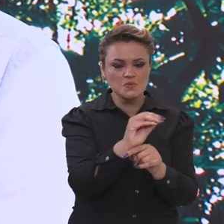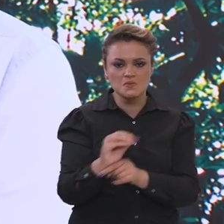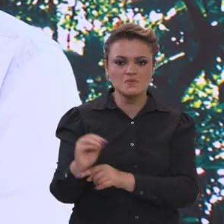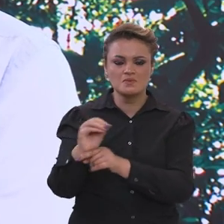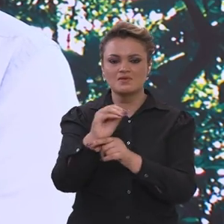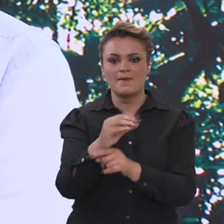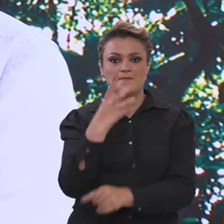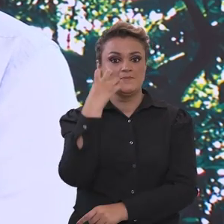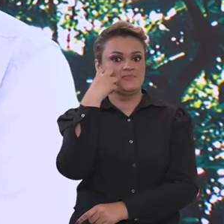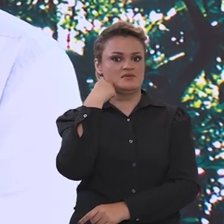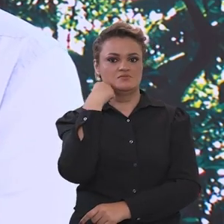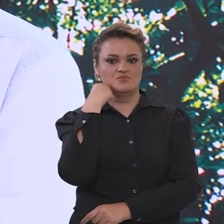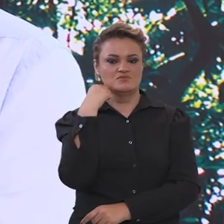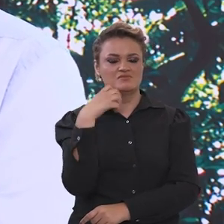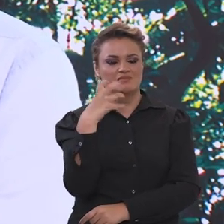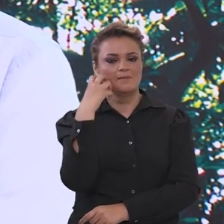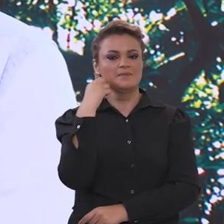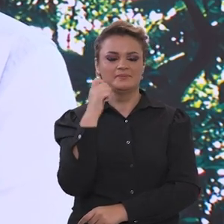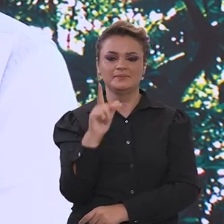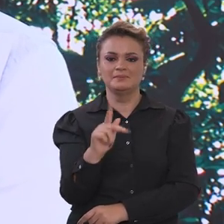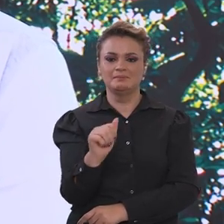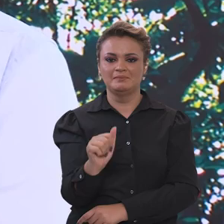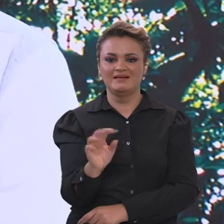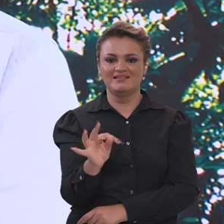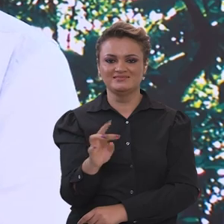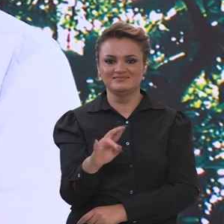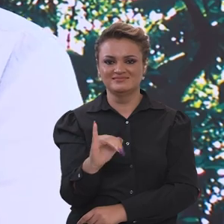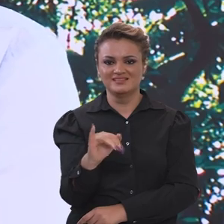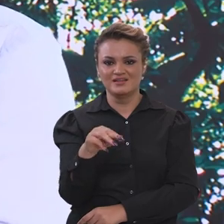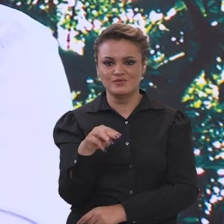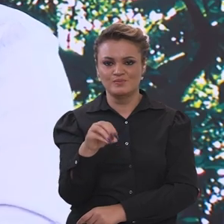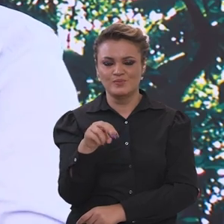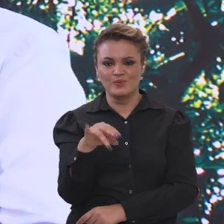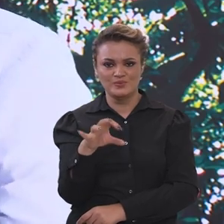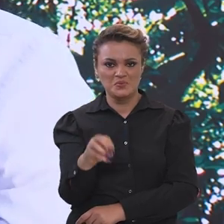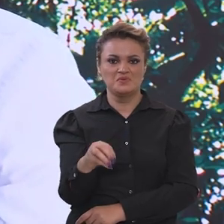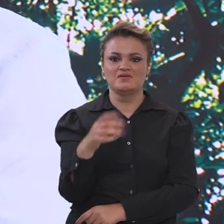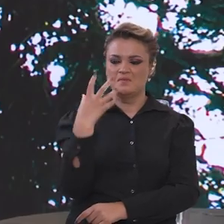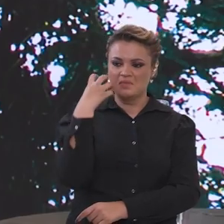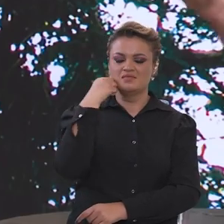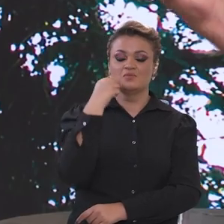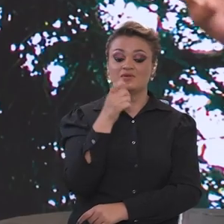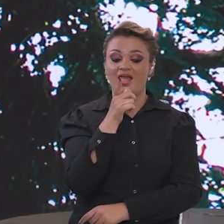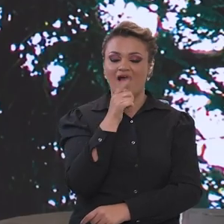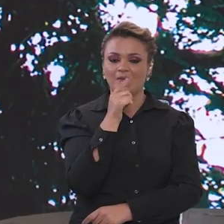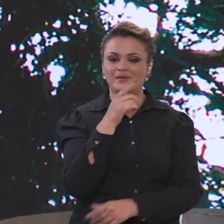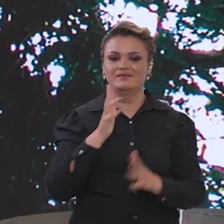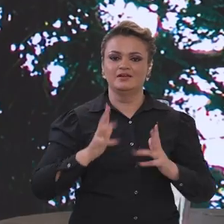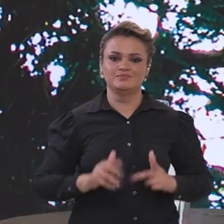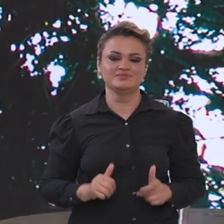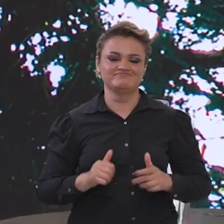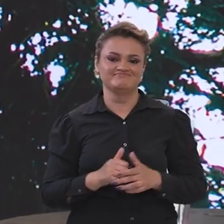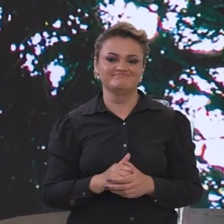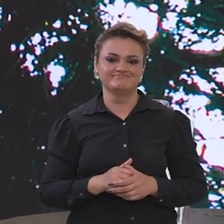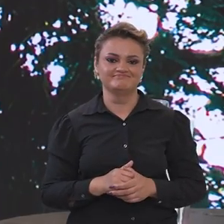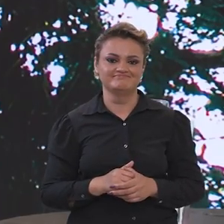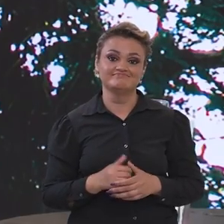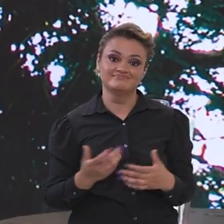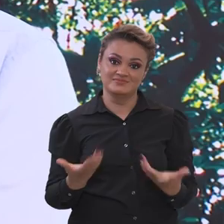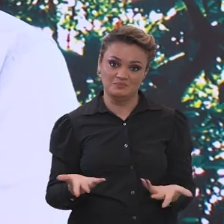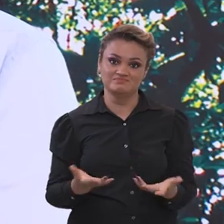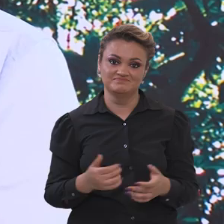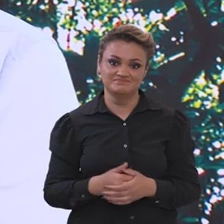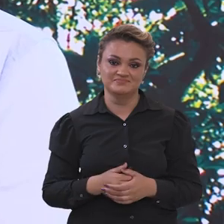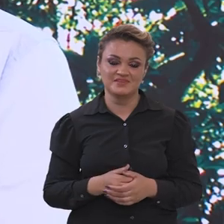a manter isso como patrimônio universal e como necessidade de proteger essa biodiversidade e a água potável do